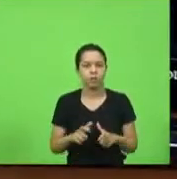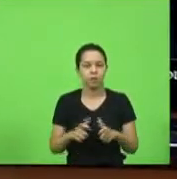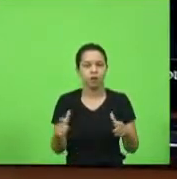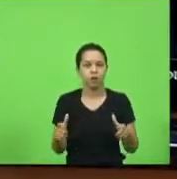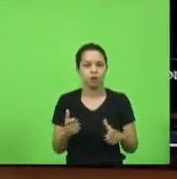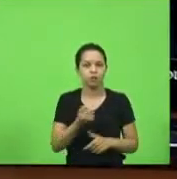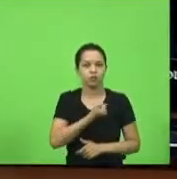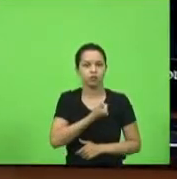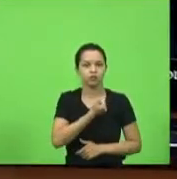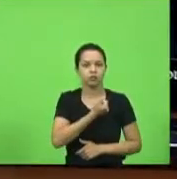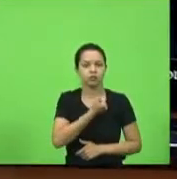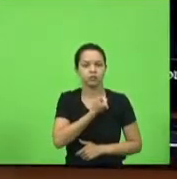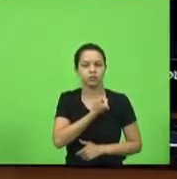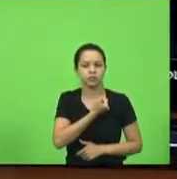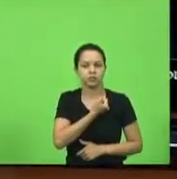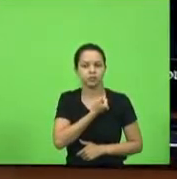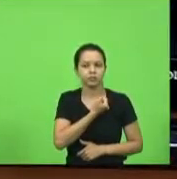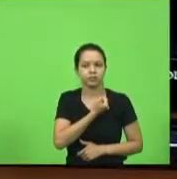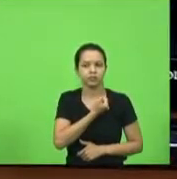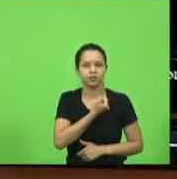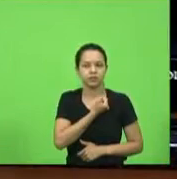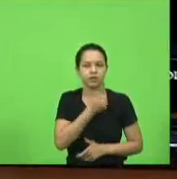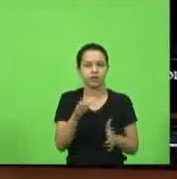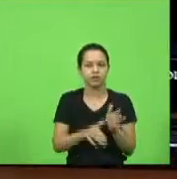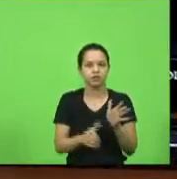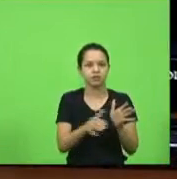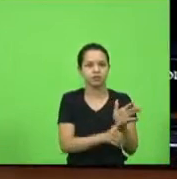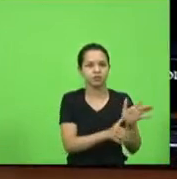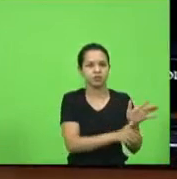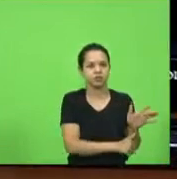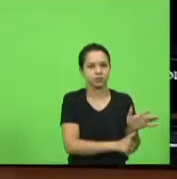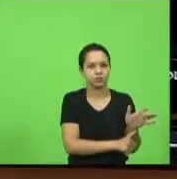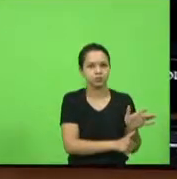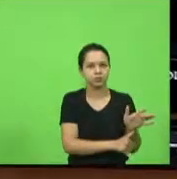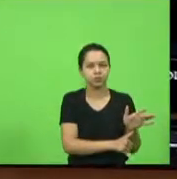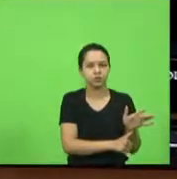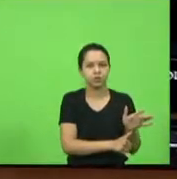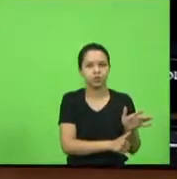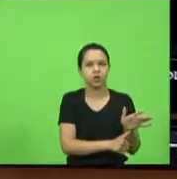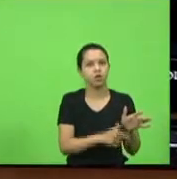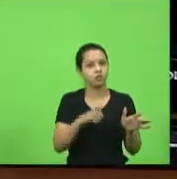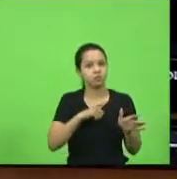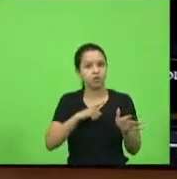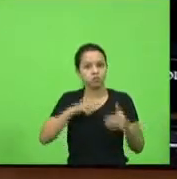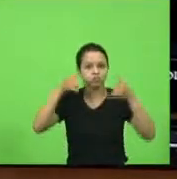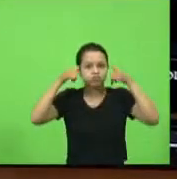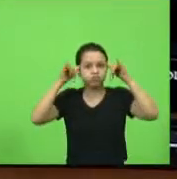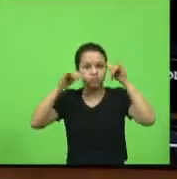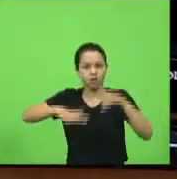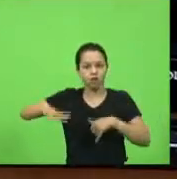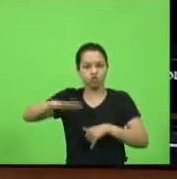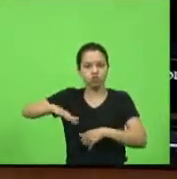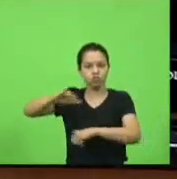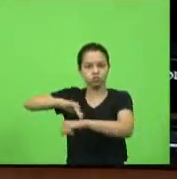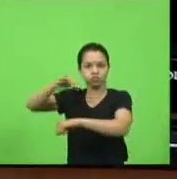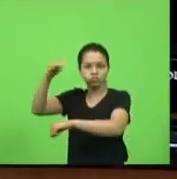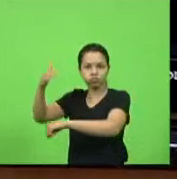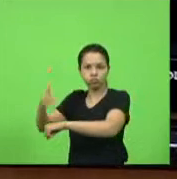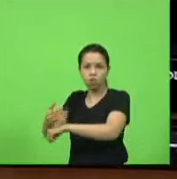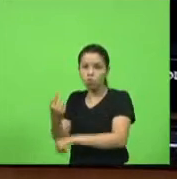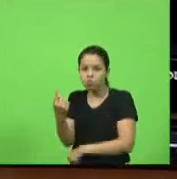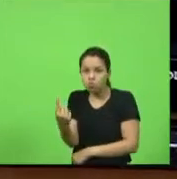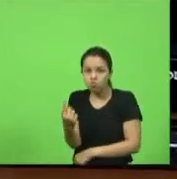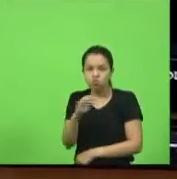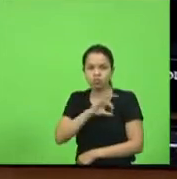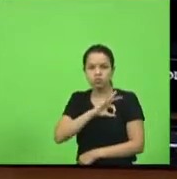de assalto em relação ao roubo de gado está na região serrana. Um policial foi para Lages.